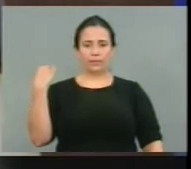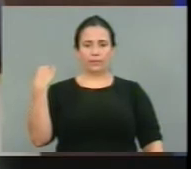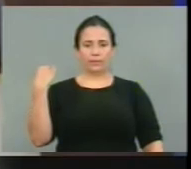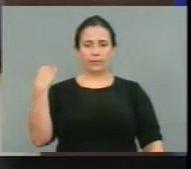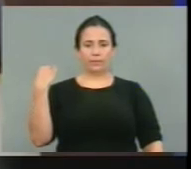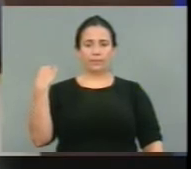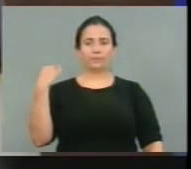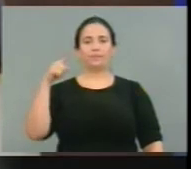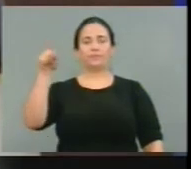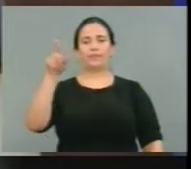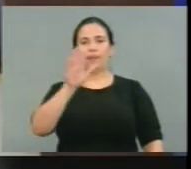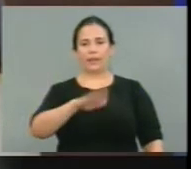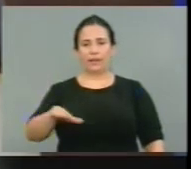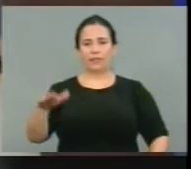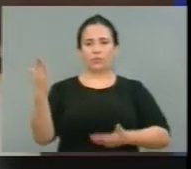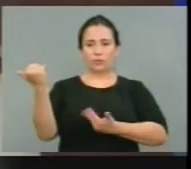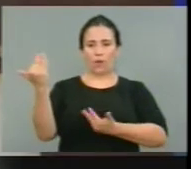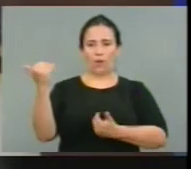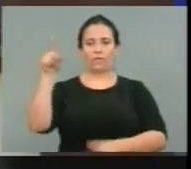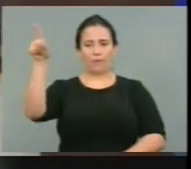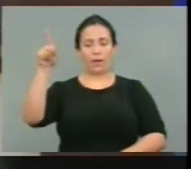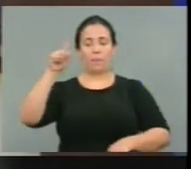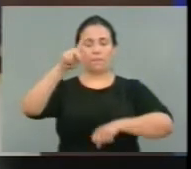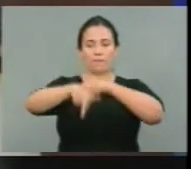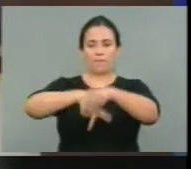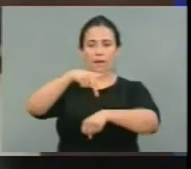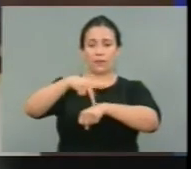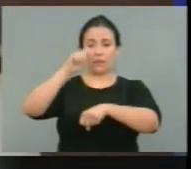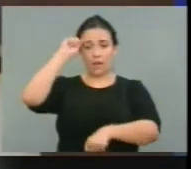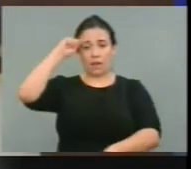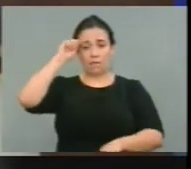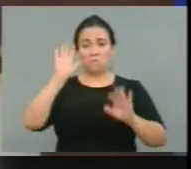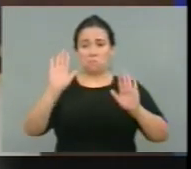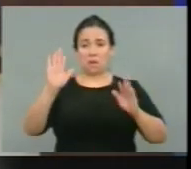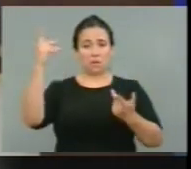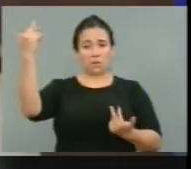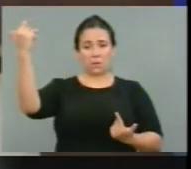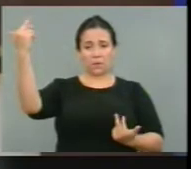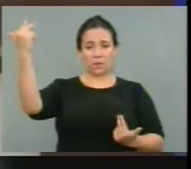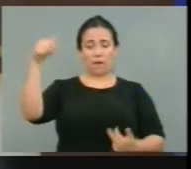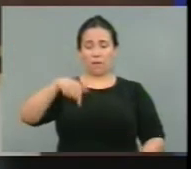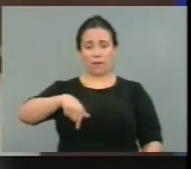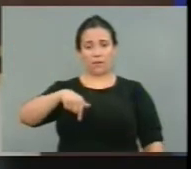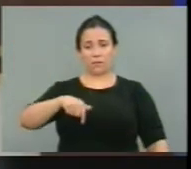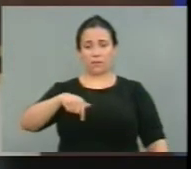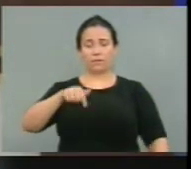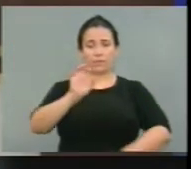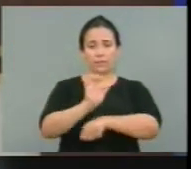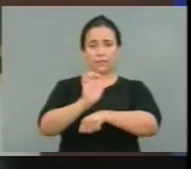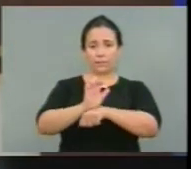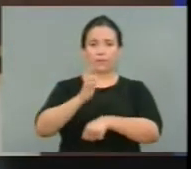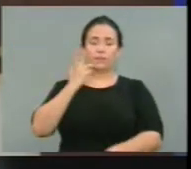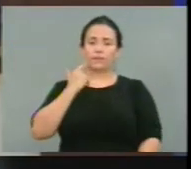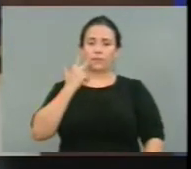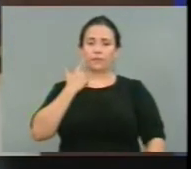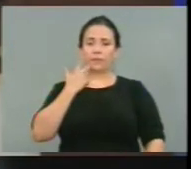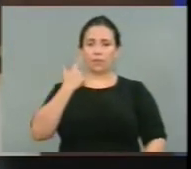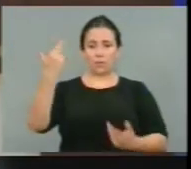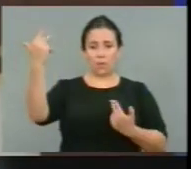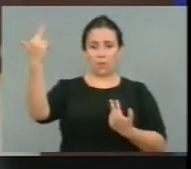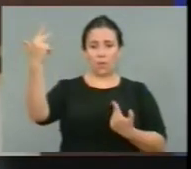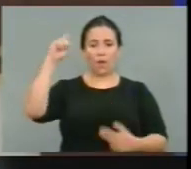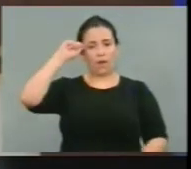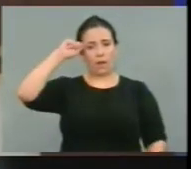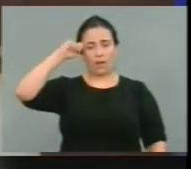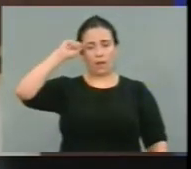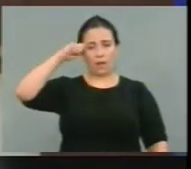daquelas crianças e adolescentes. Está aqui. Não precisa atravessar o Atlântico. Está aqui. Nós estamos vivendo esta